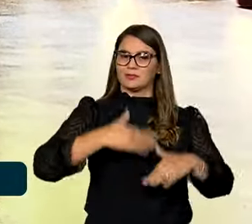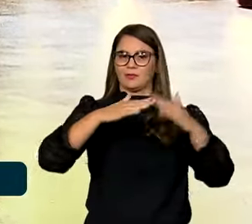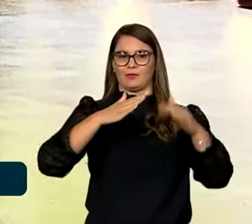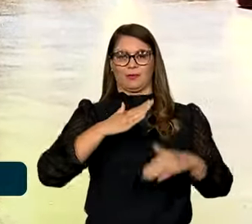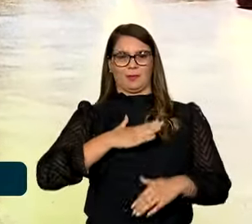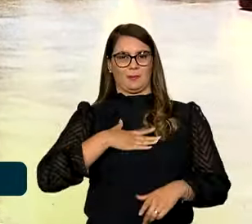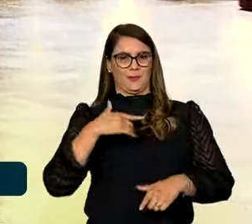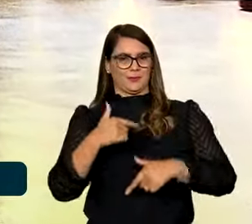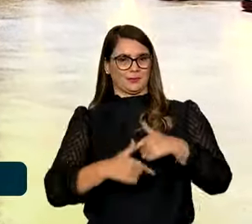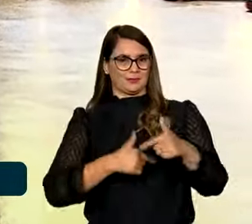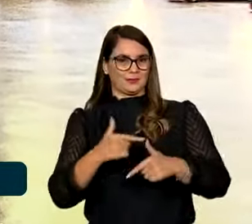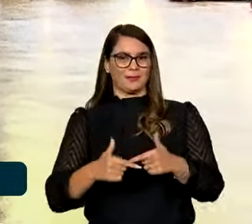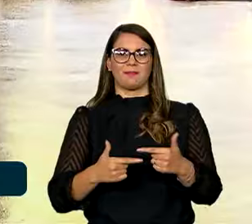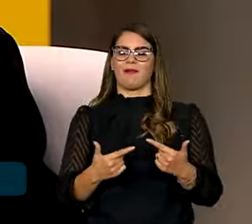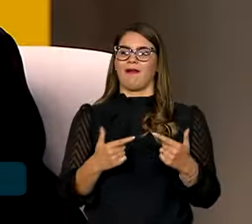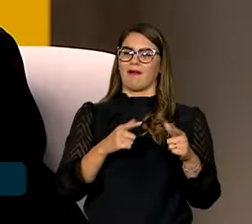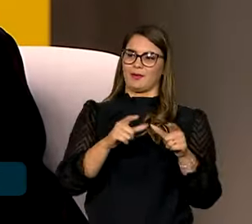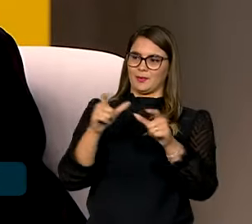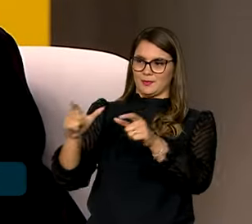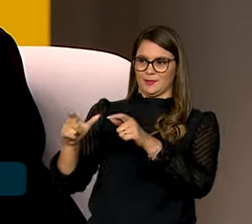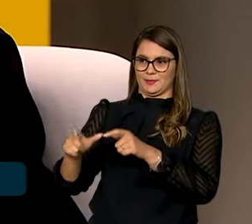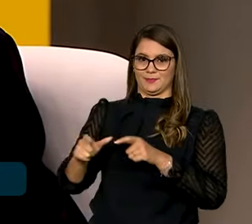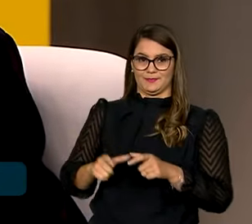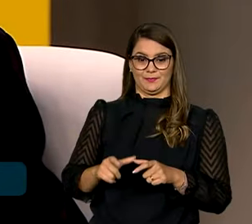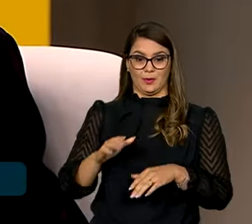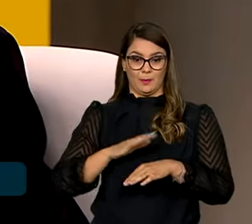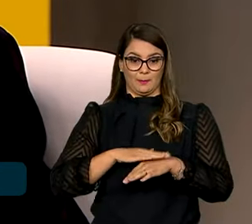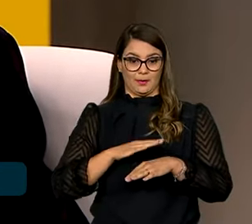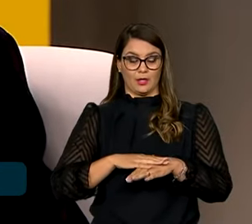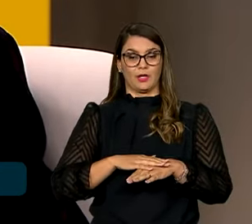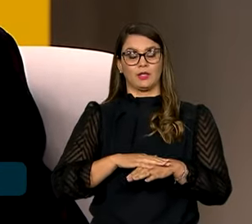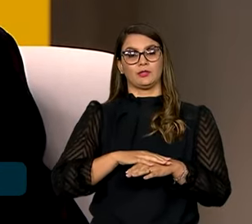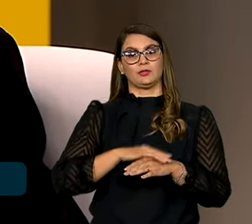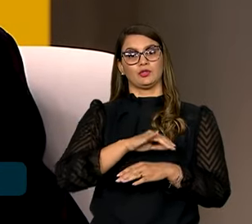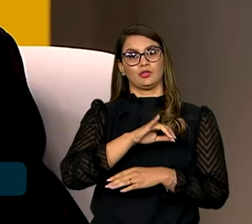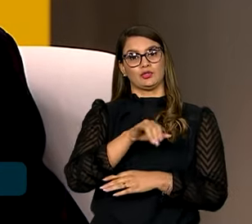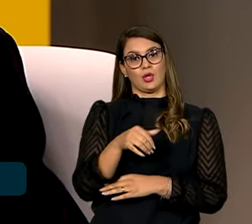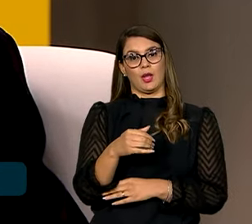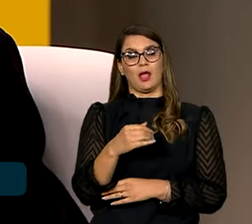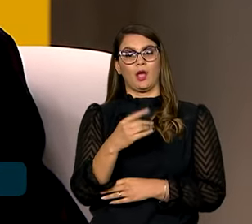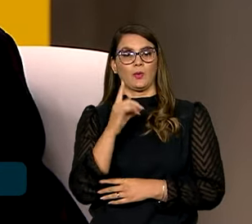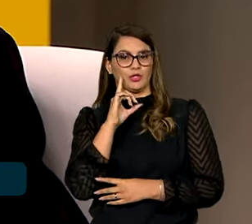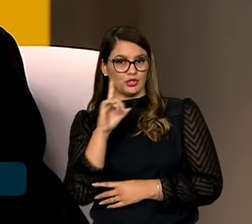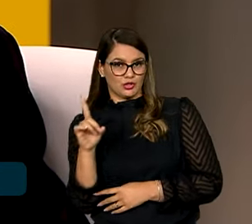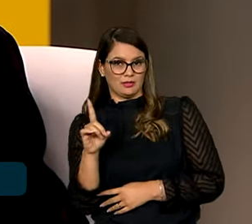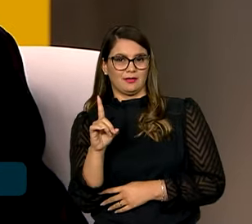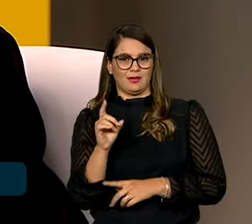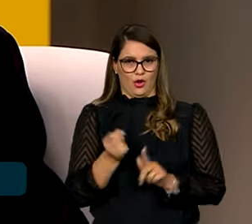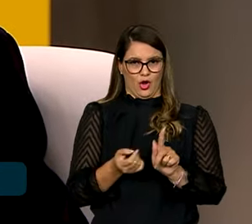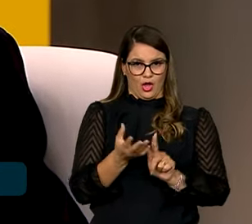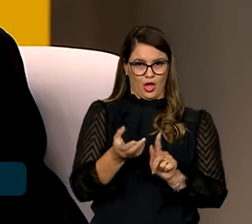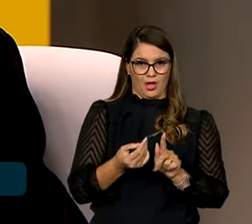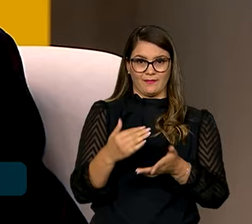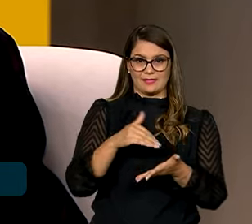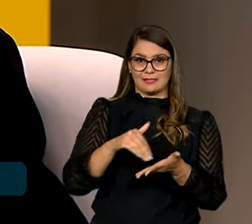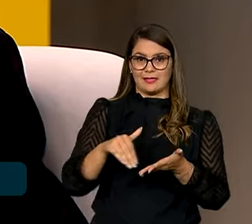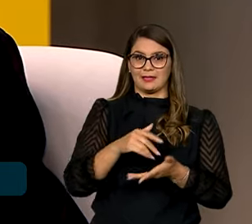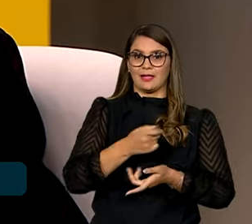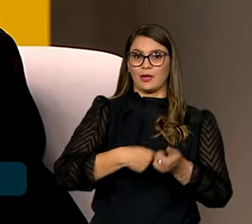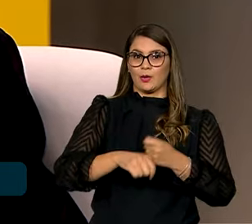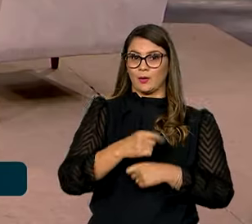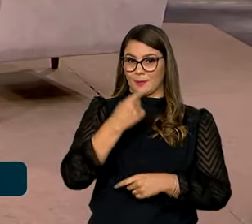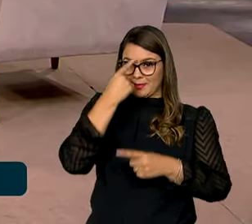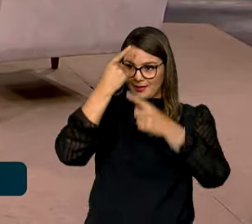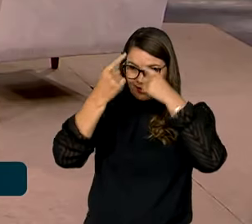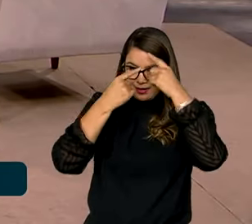trabalho em mais lugares. Durante o jornal Brasil em Dia, do canal GOV, o secretário de Economia Criativa